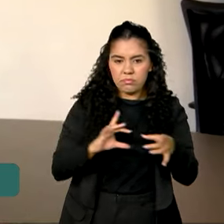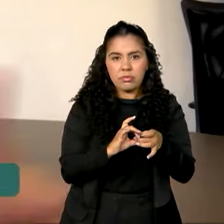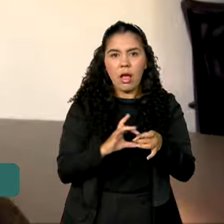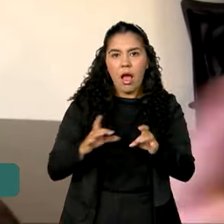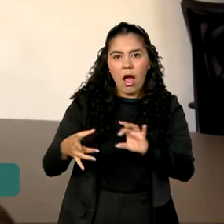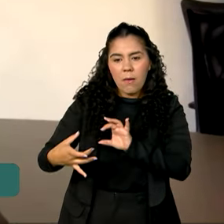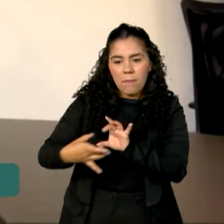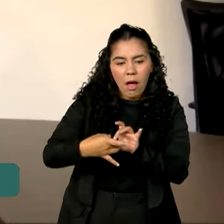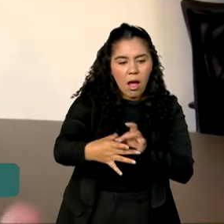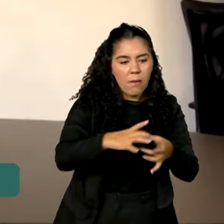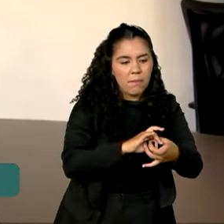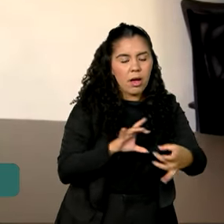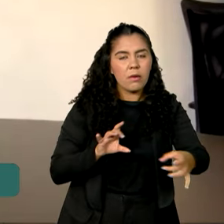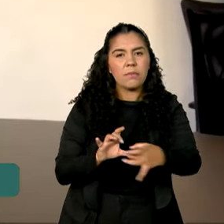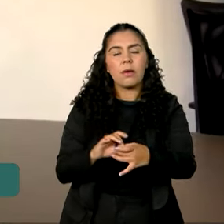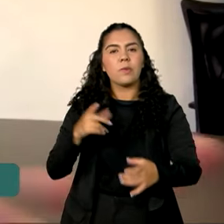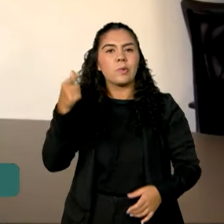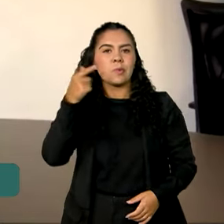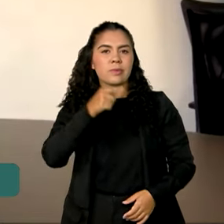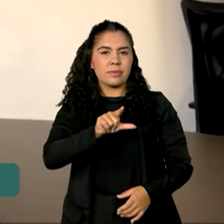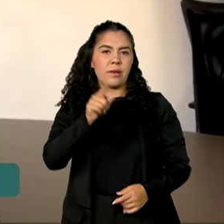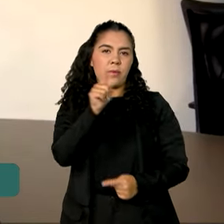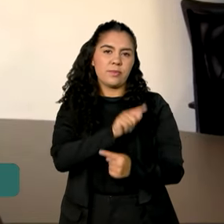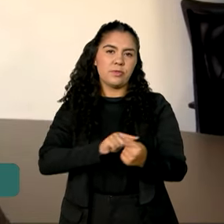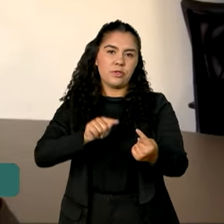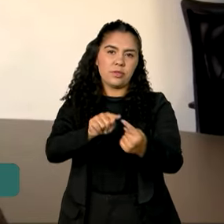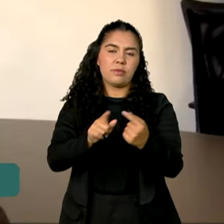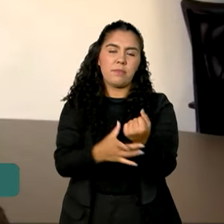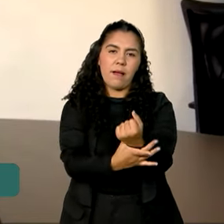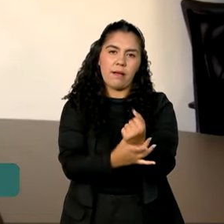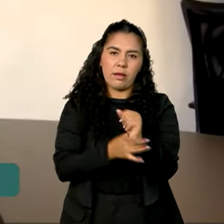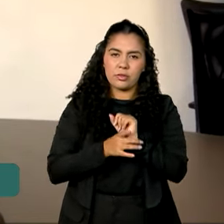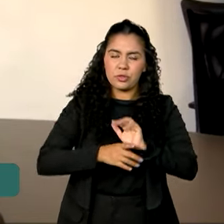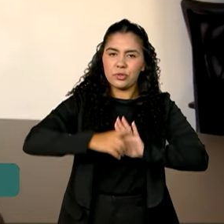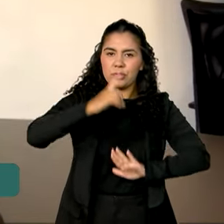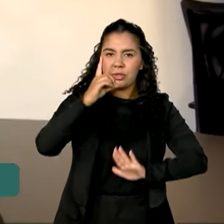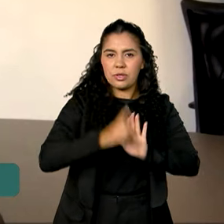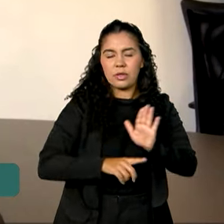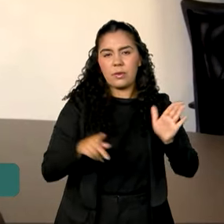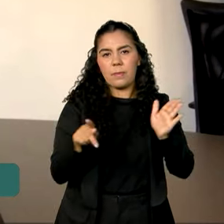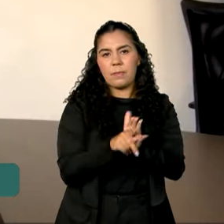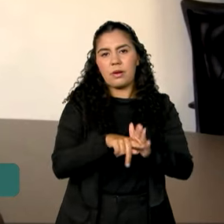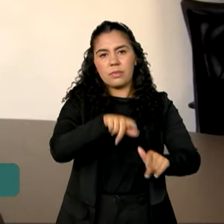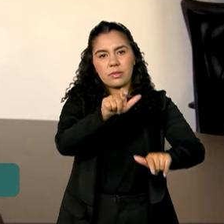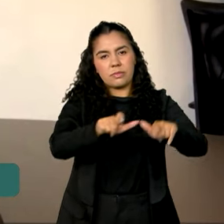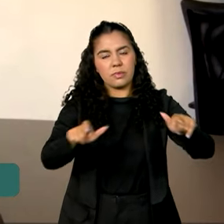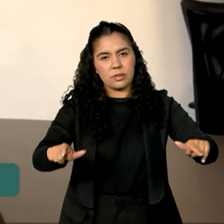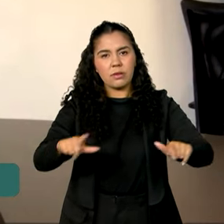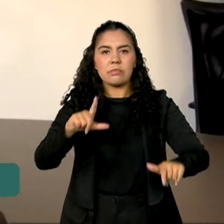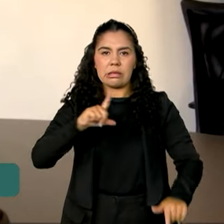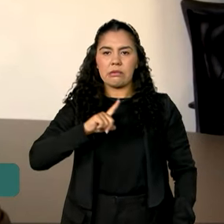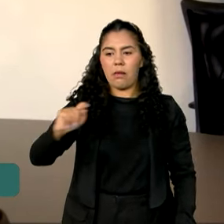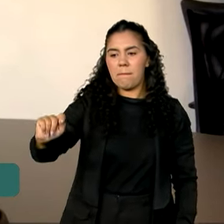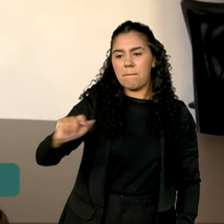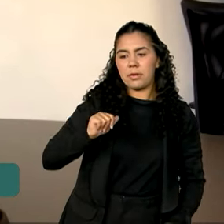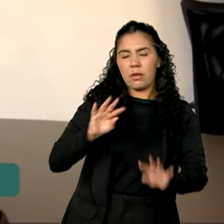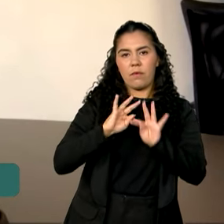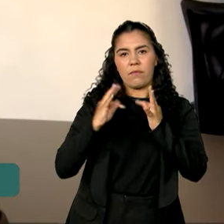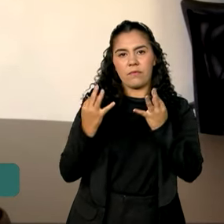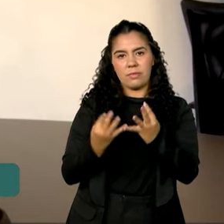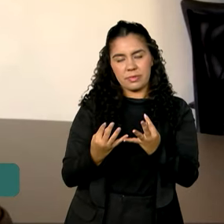alcançar também esse objetivo de garantir o direito das pessoas vinculadas ao Bolsa Família.